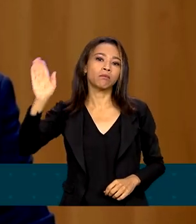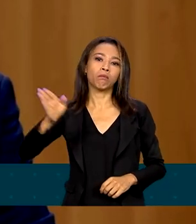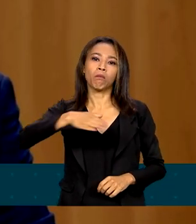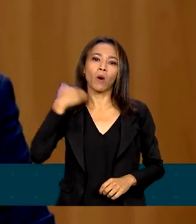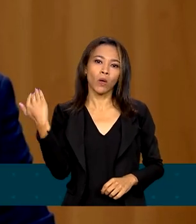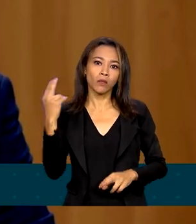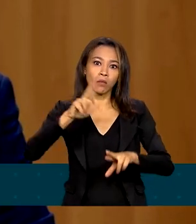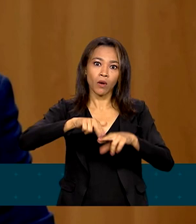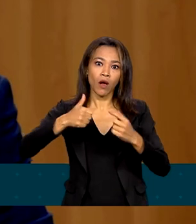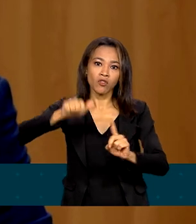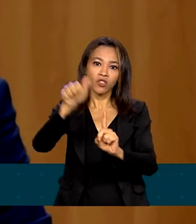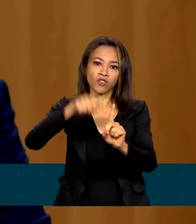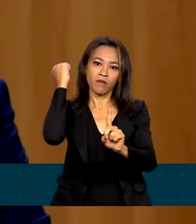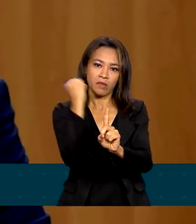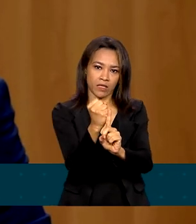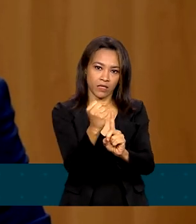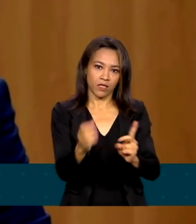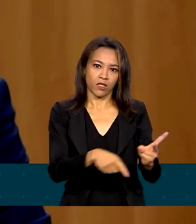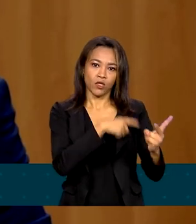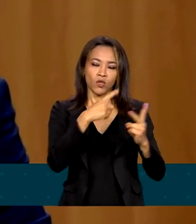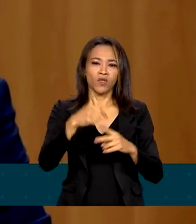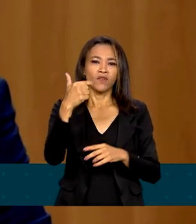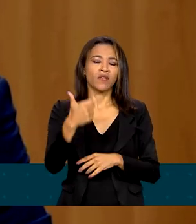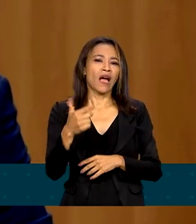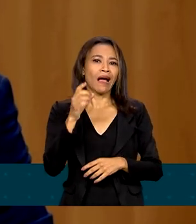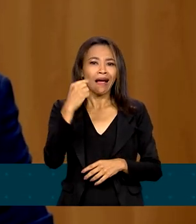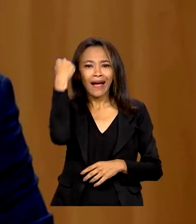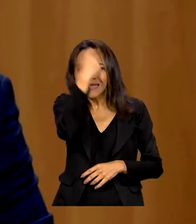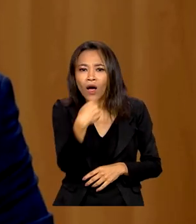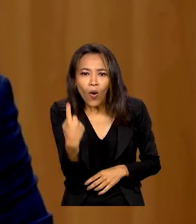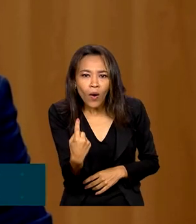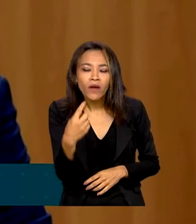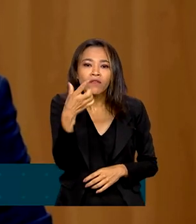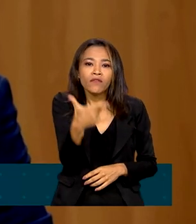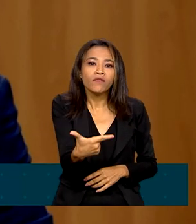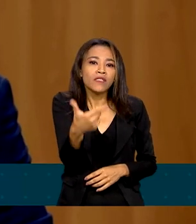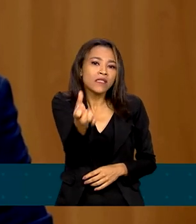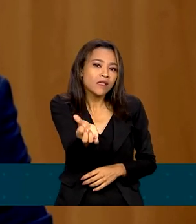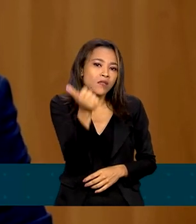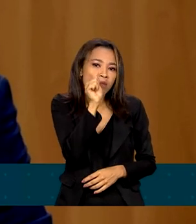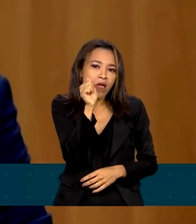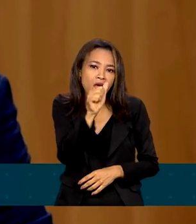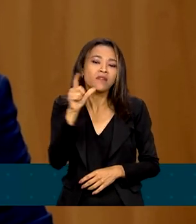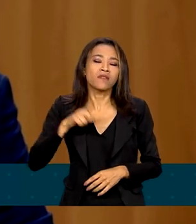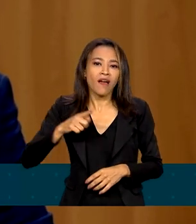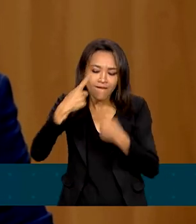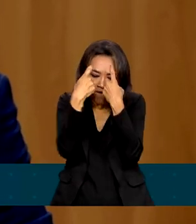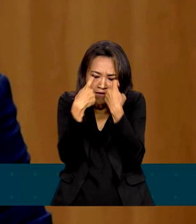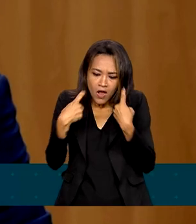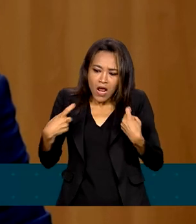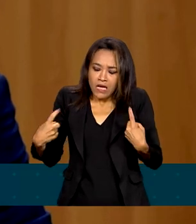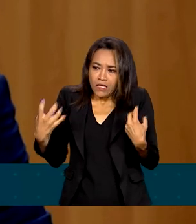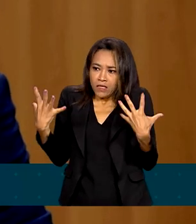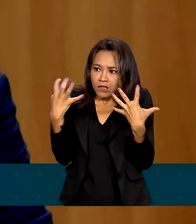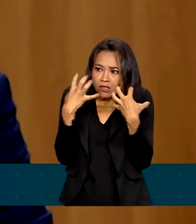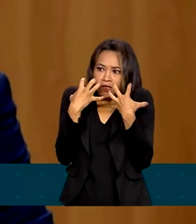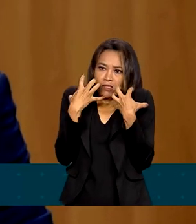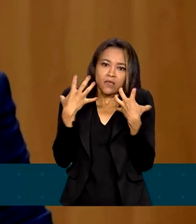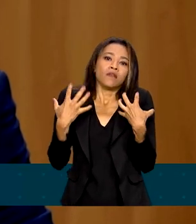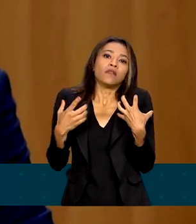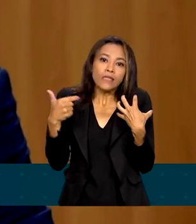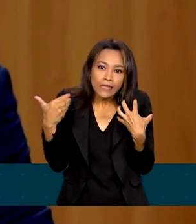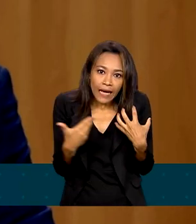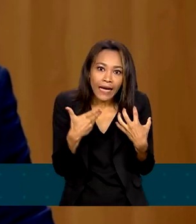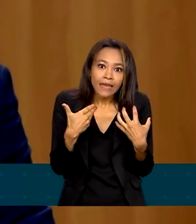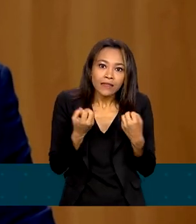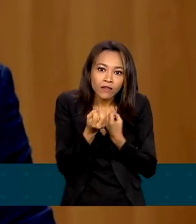de feminicídio e, a cada hora, 26 mulheres são agredidas. Portanto, são indicadores que nos obrigam a